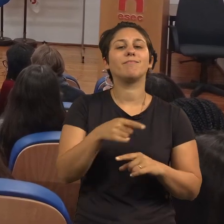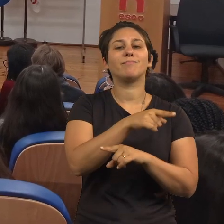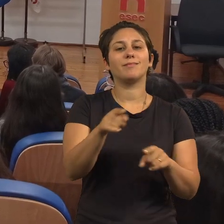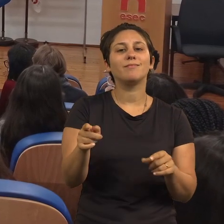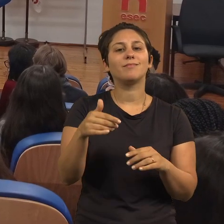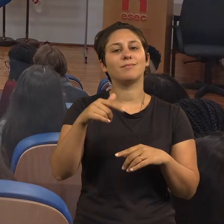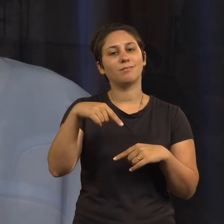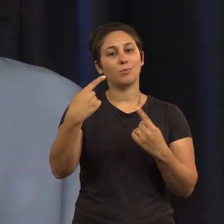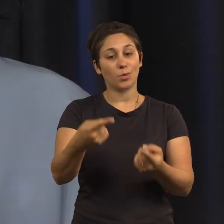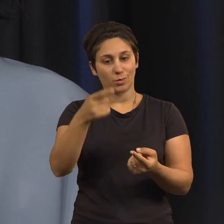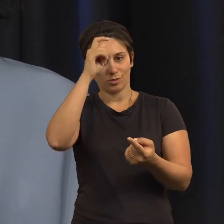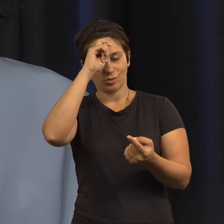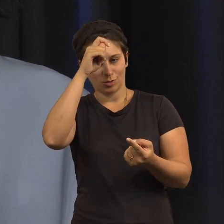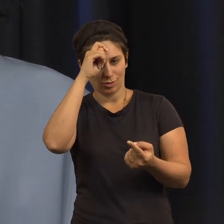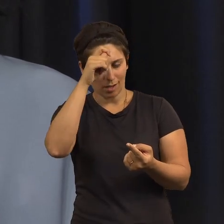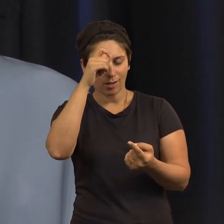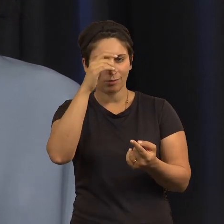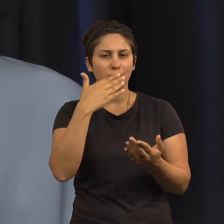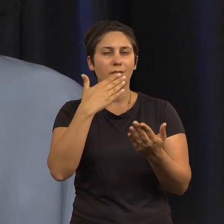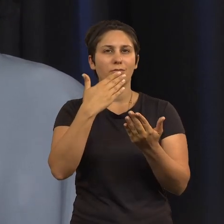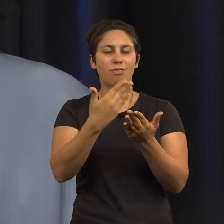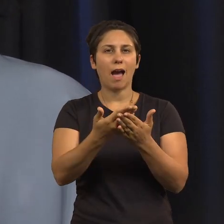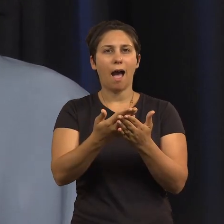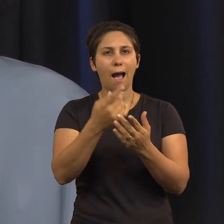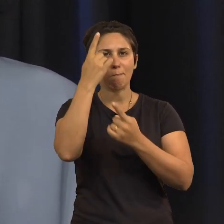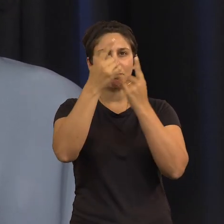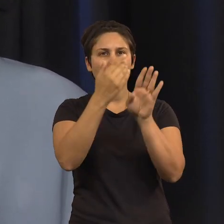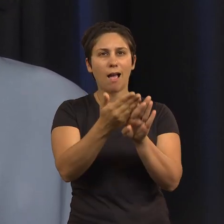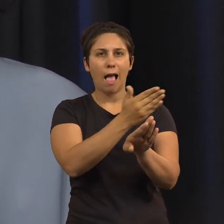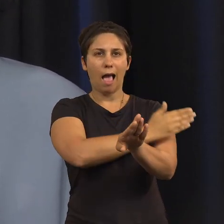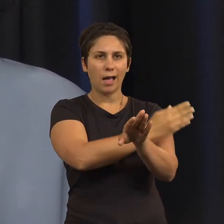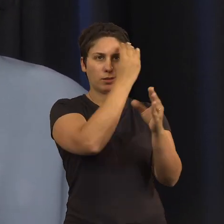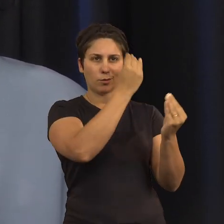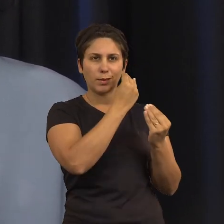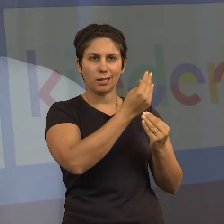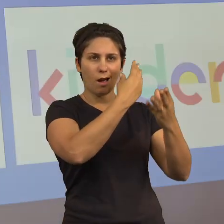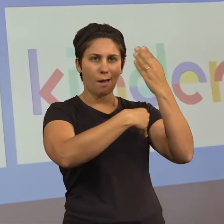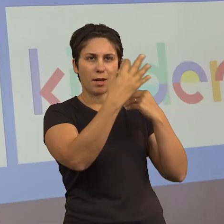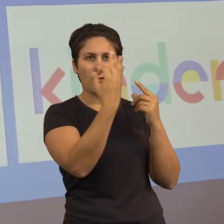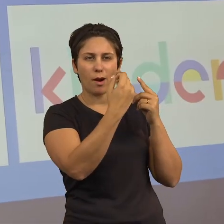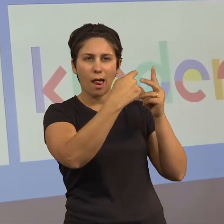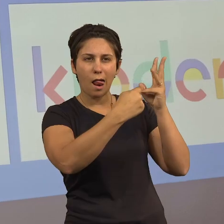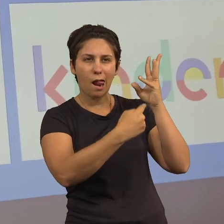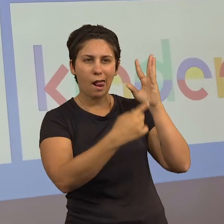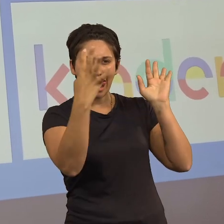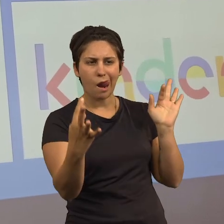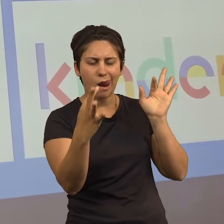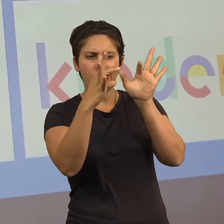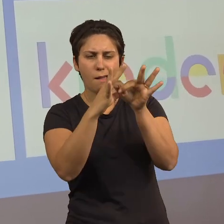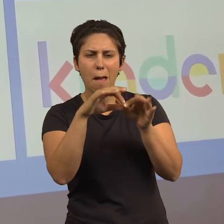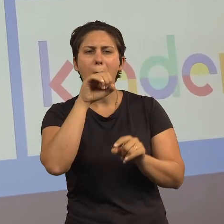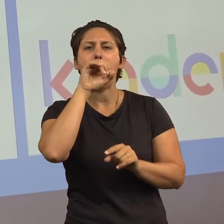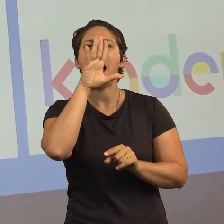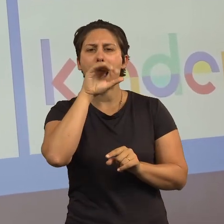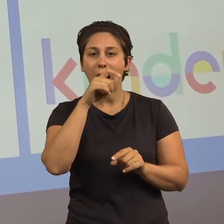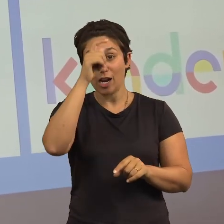aponte para aquilo que tinha sido a formação e aquilo que aprenderam na formação e detetaram uma série de